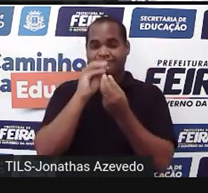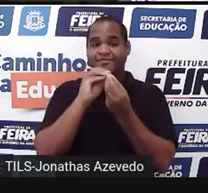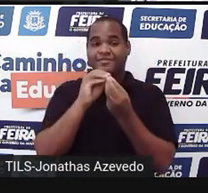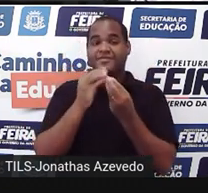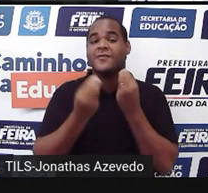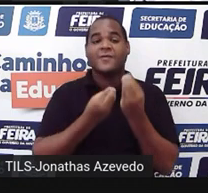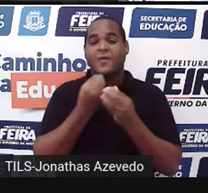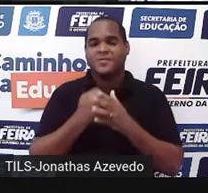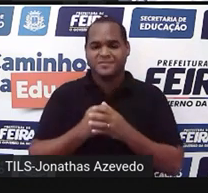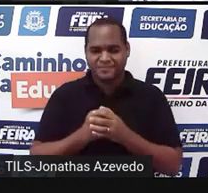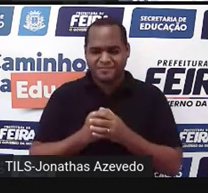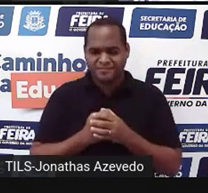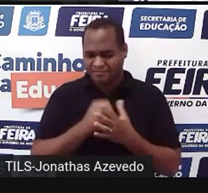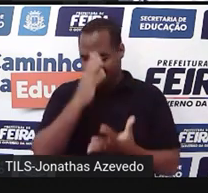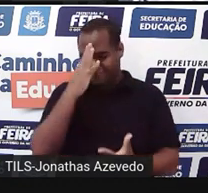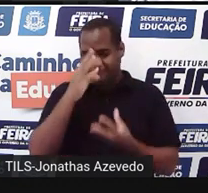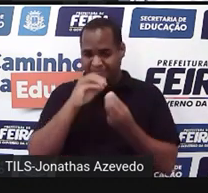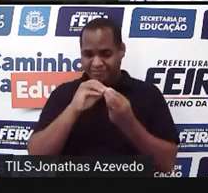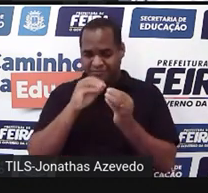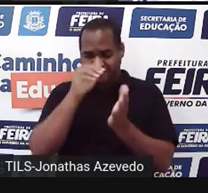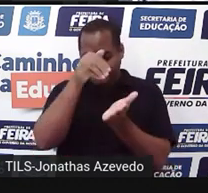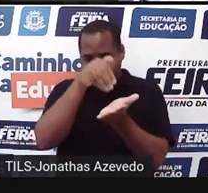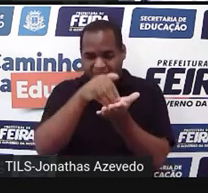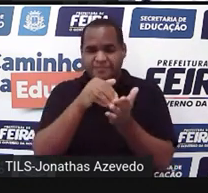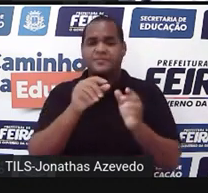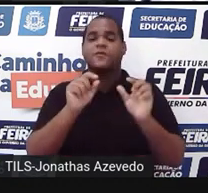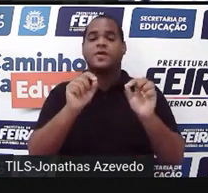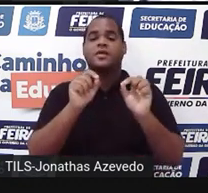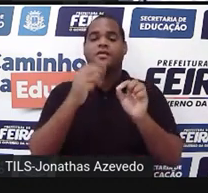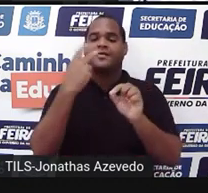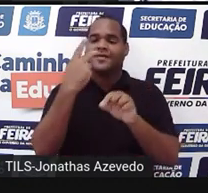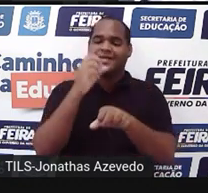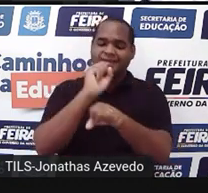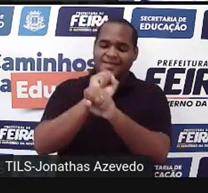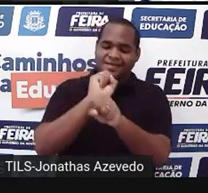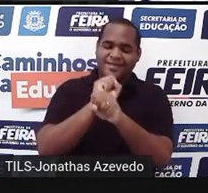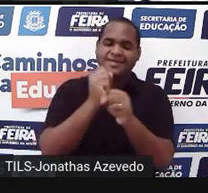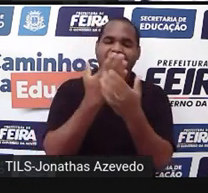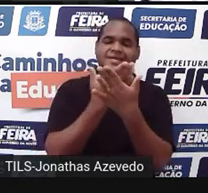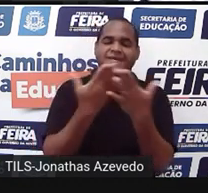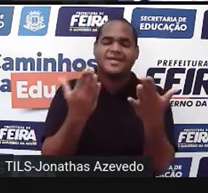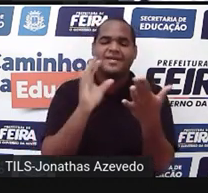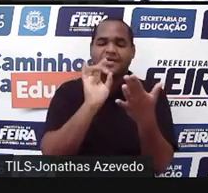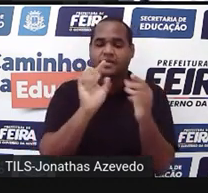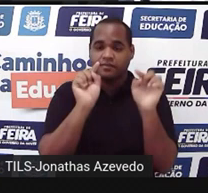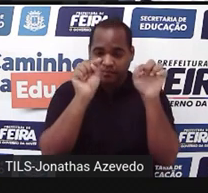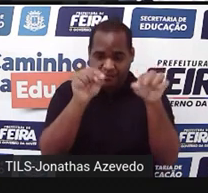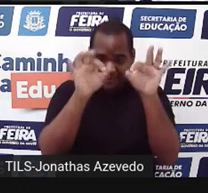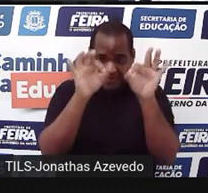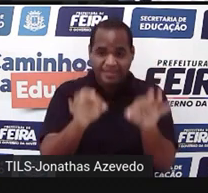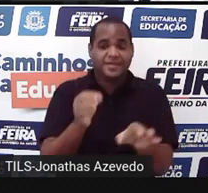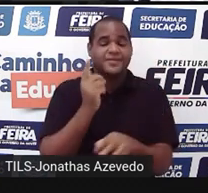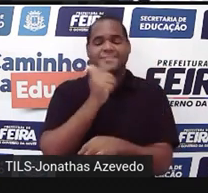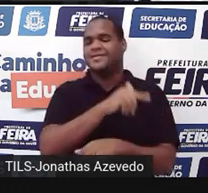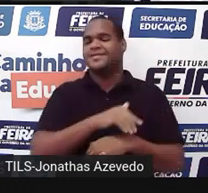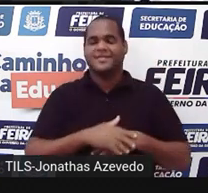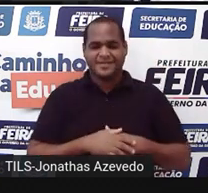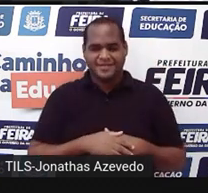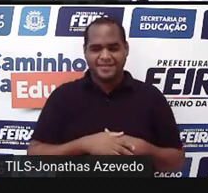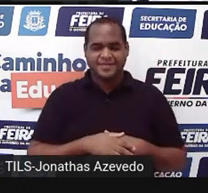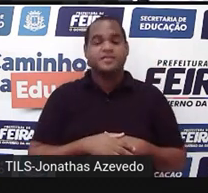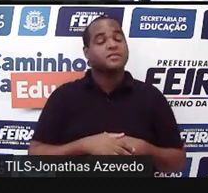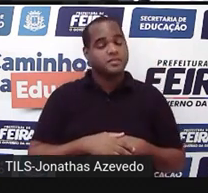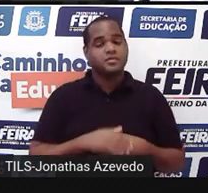E qual é a conclusão que eu espero que você aí do outro lado chegue? A